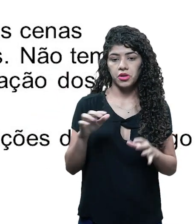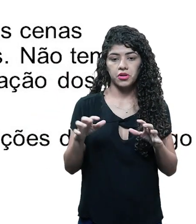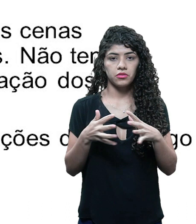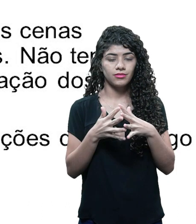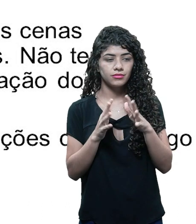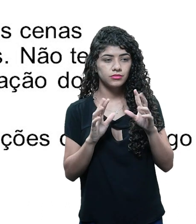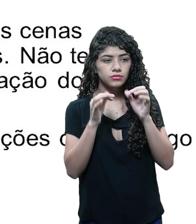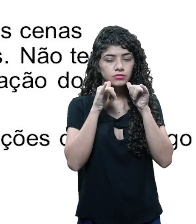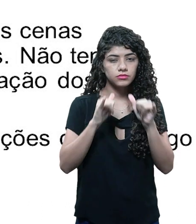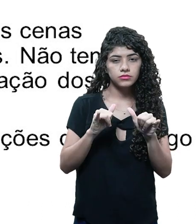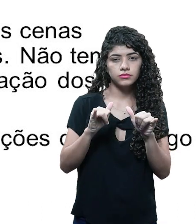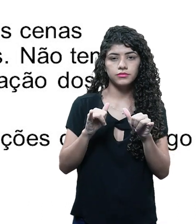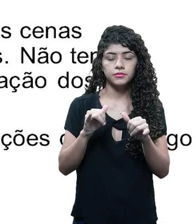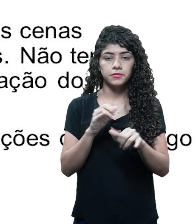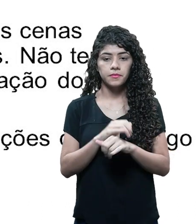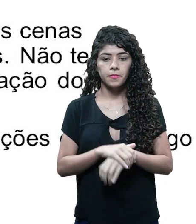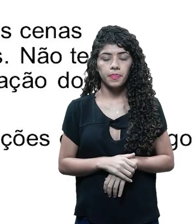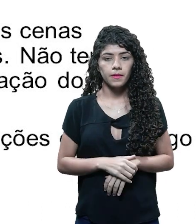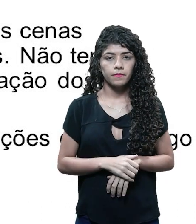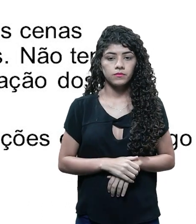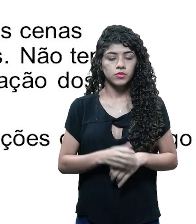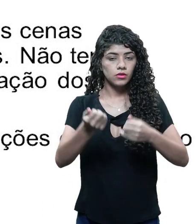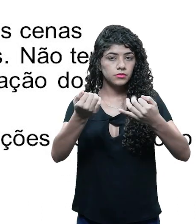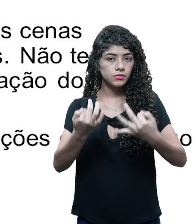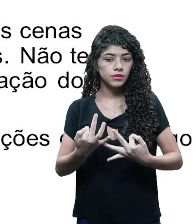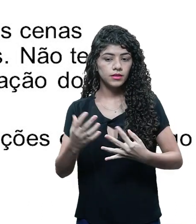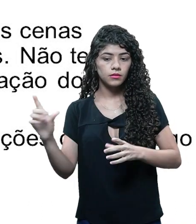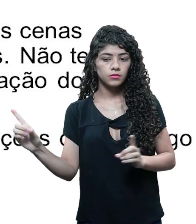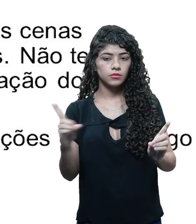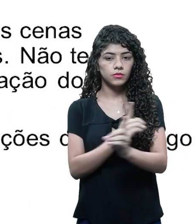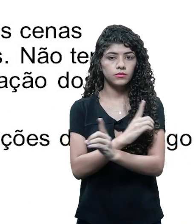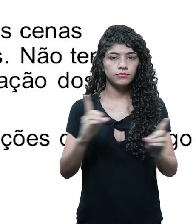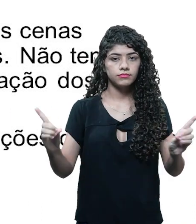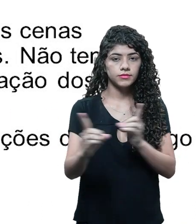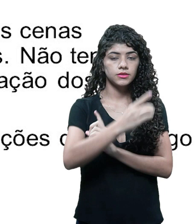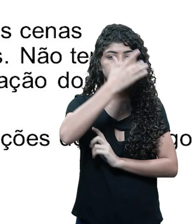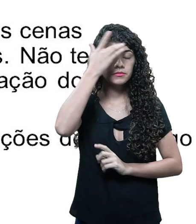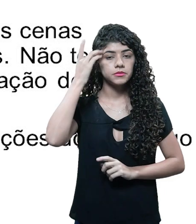e servem para informar a movimentação do personagem no tempo e no espaço.